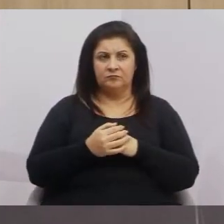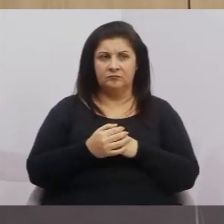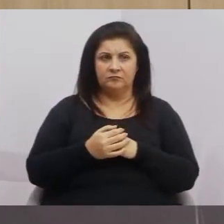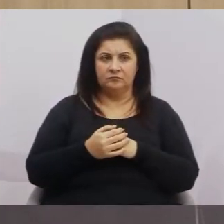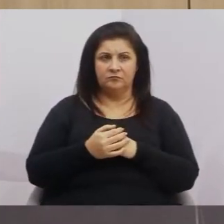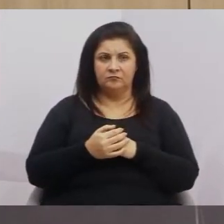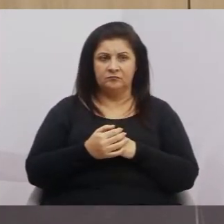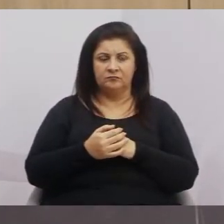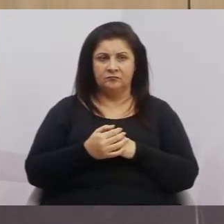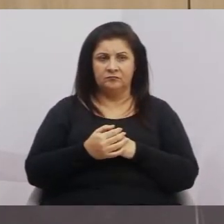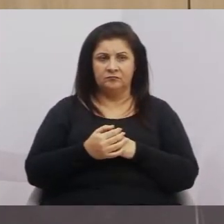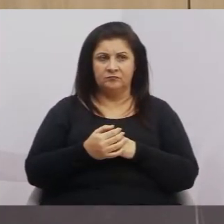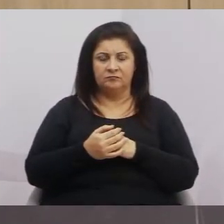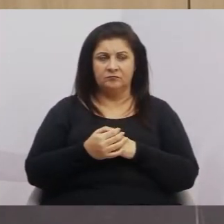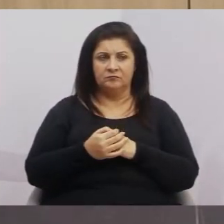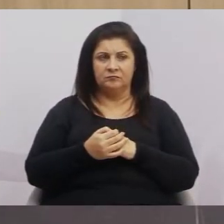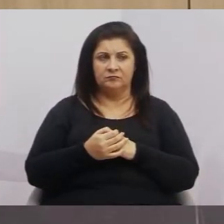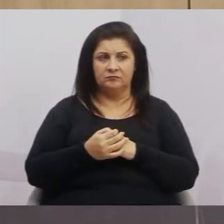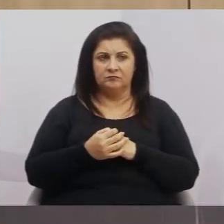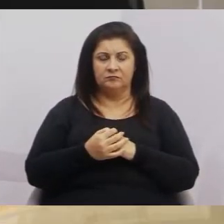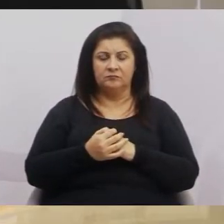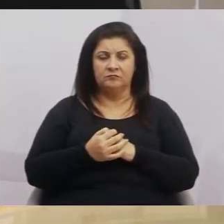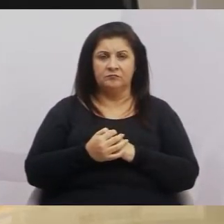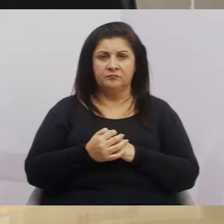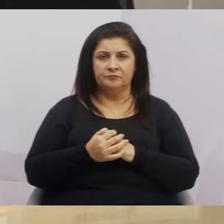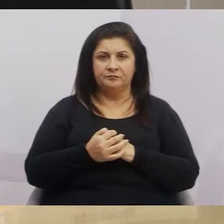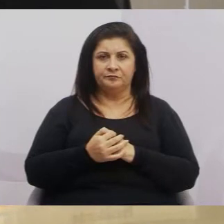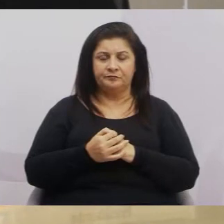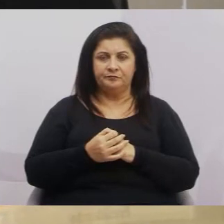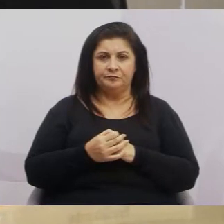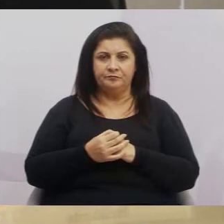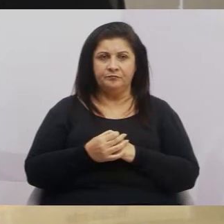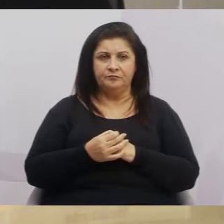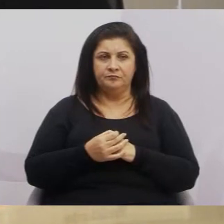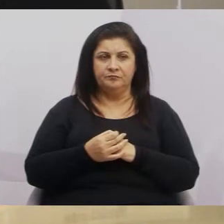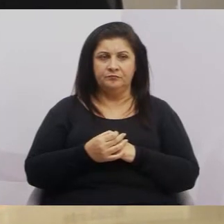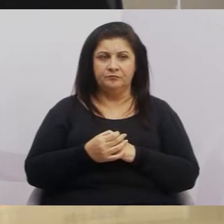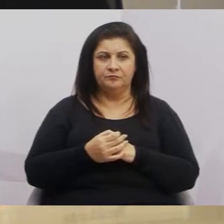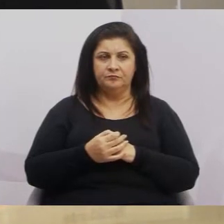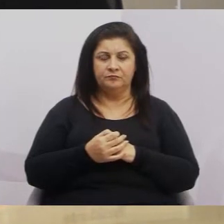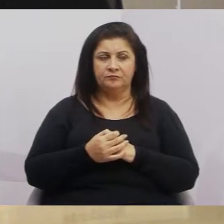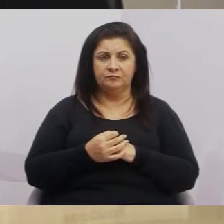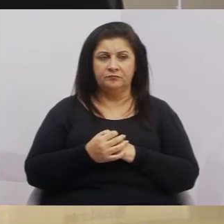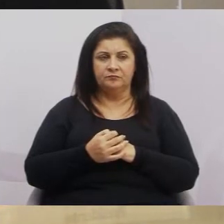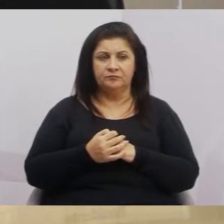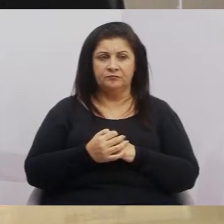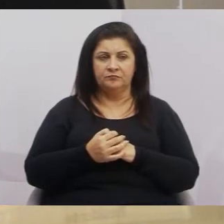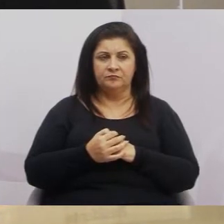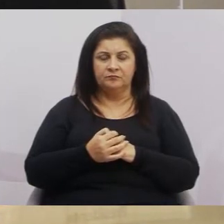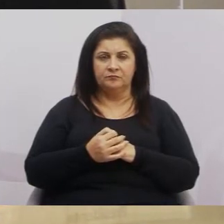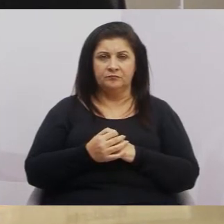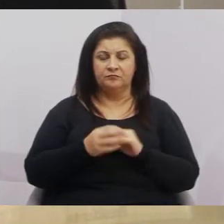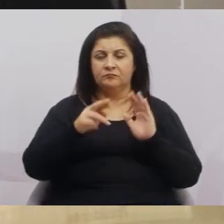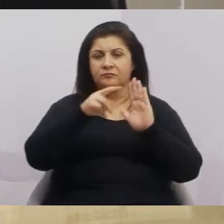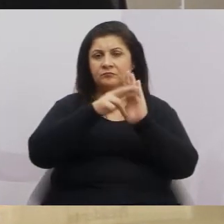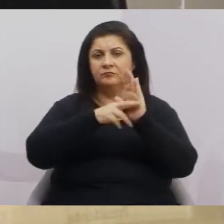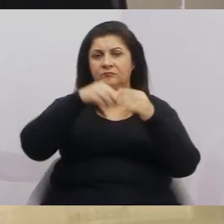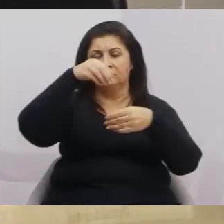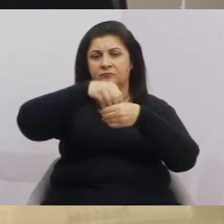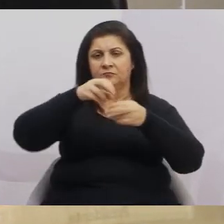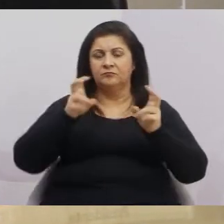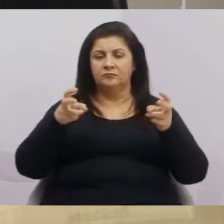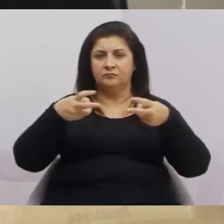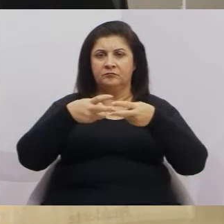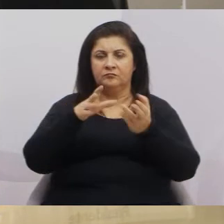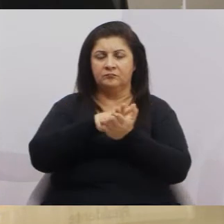642 barra 2005 de 29 de setembro de 2005, regimento interno da Câmara Municipal de Jacarei